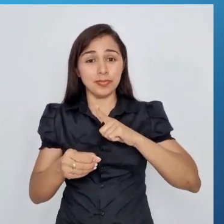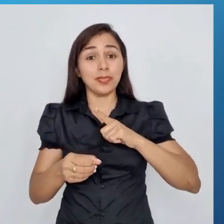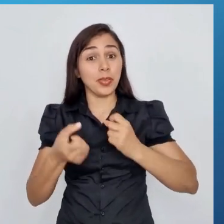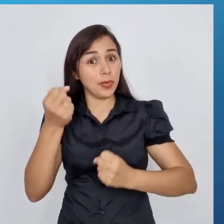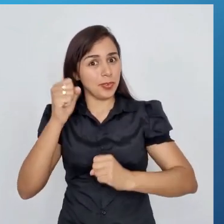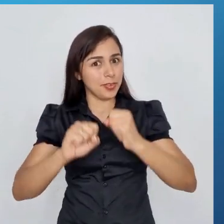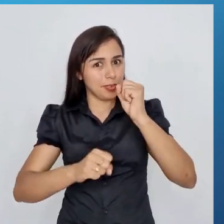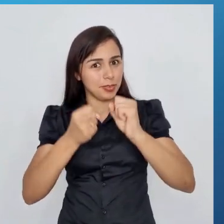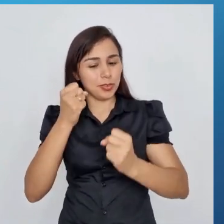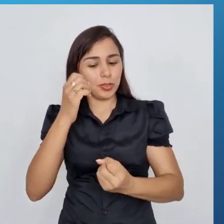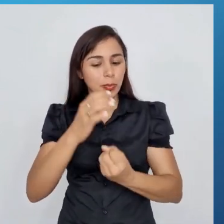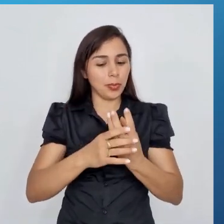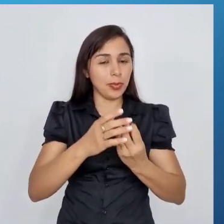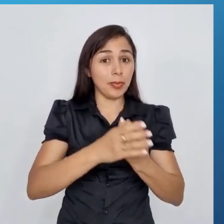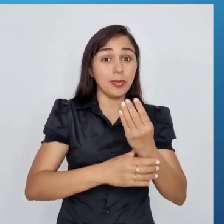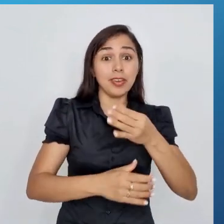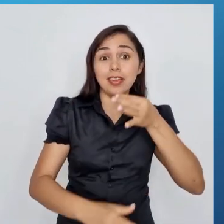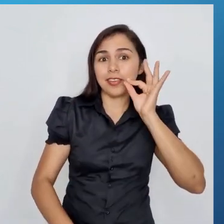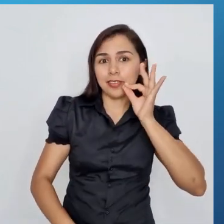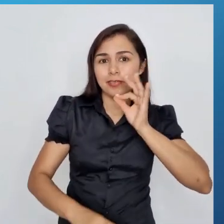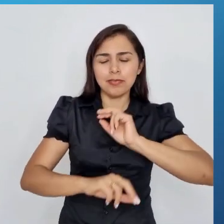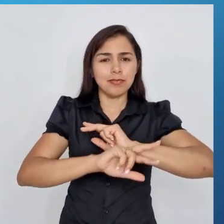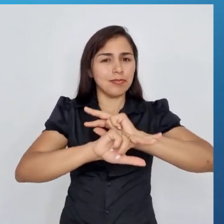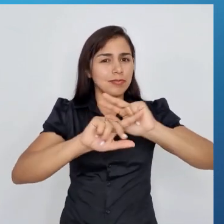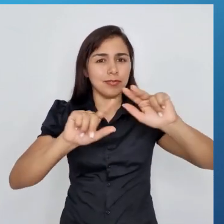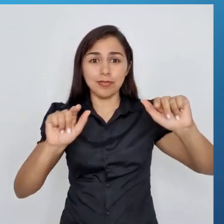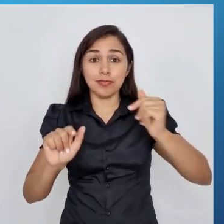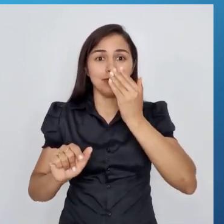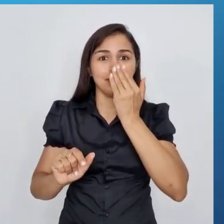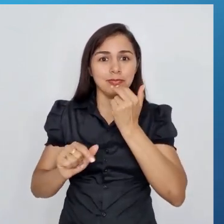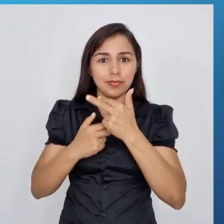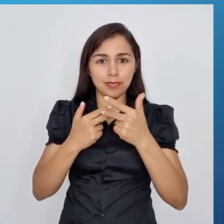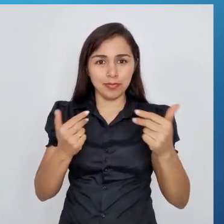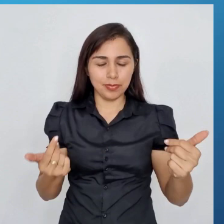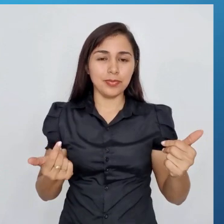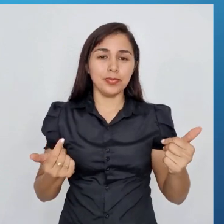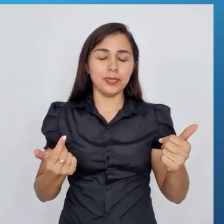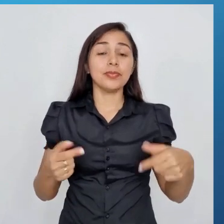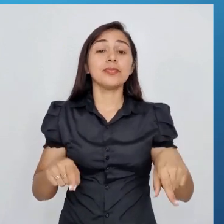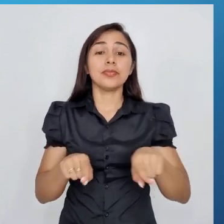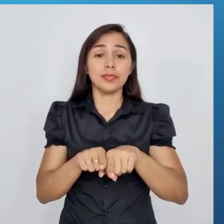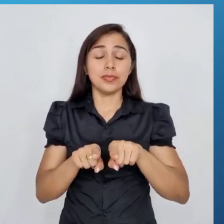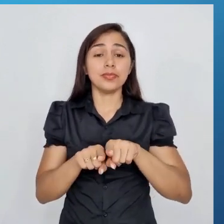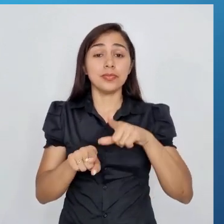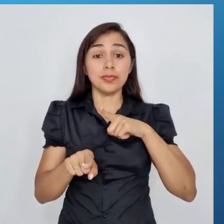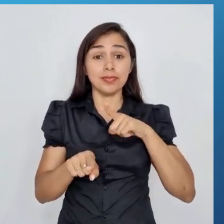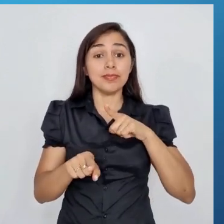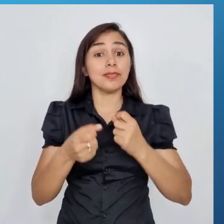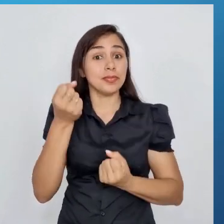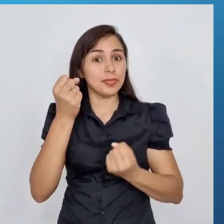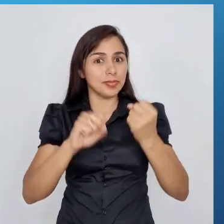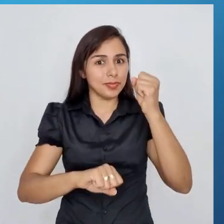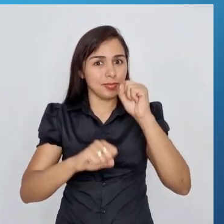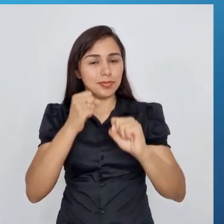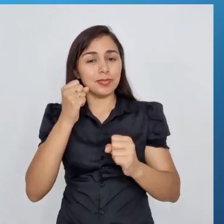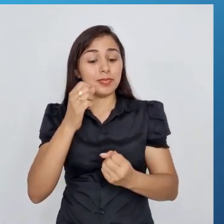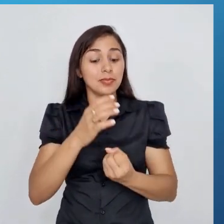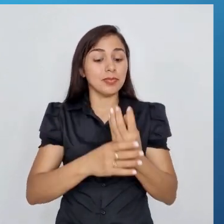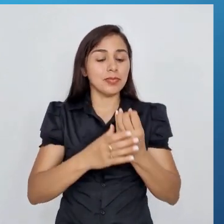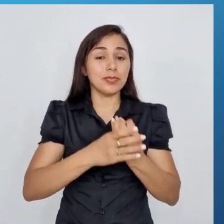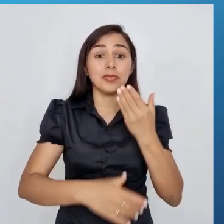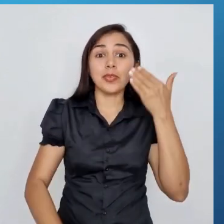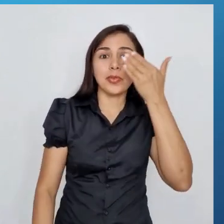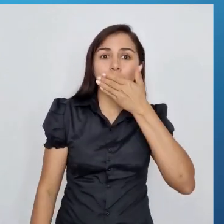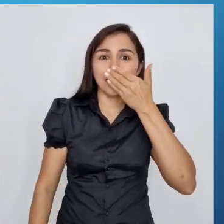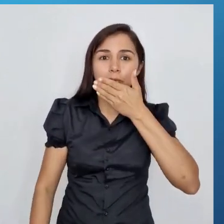e diversos outros tipos de alimentos. E também temos uma indústria onde produz doces. Olha